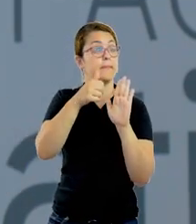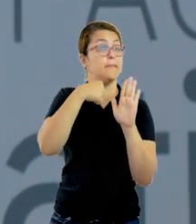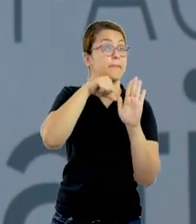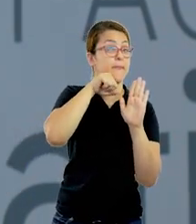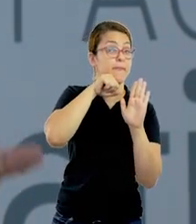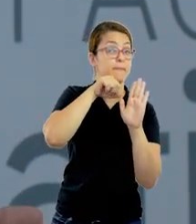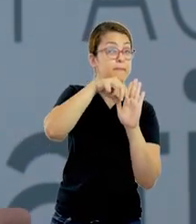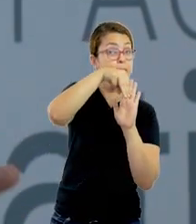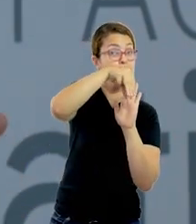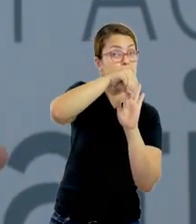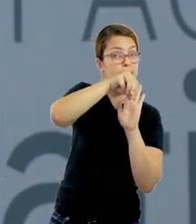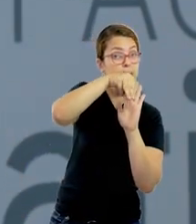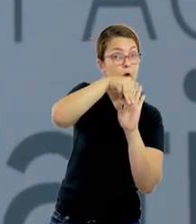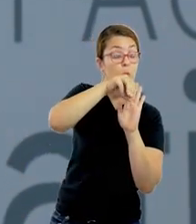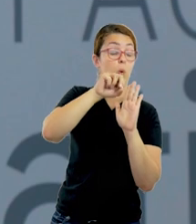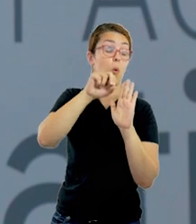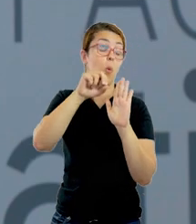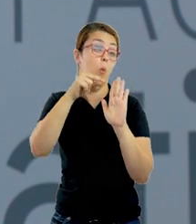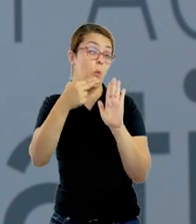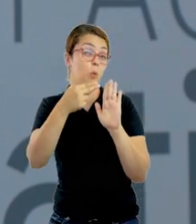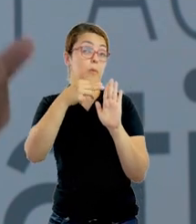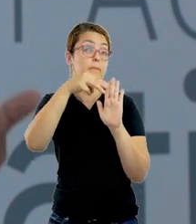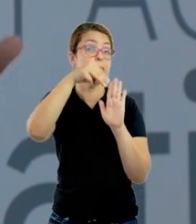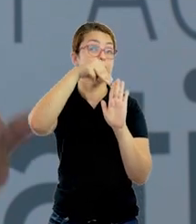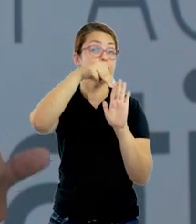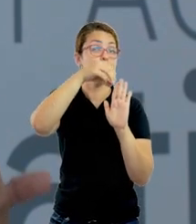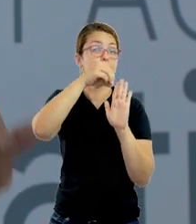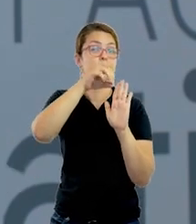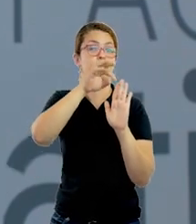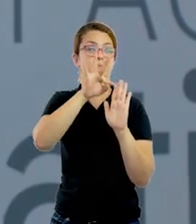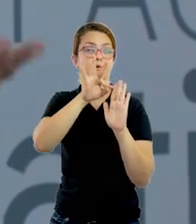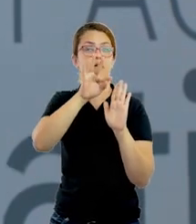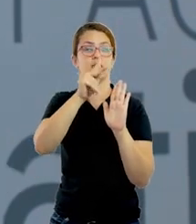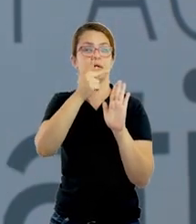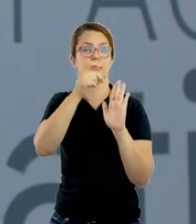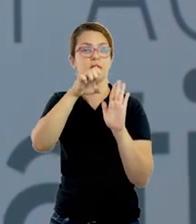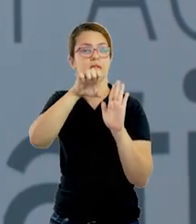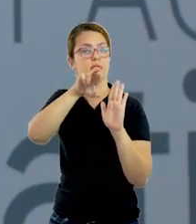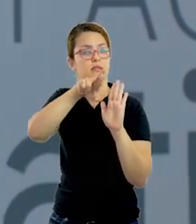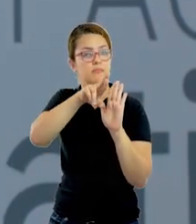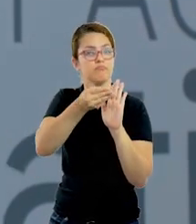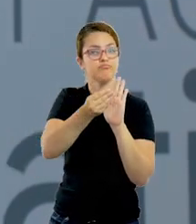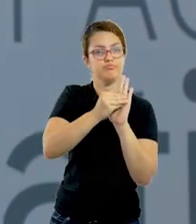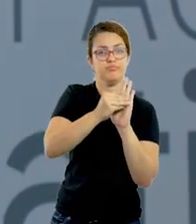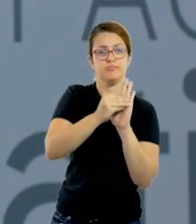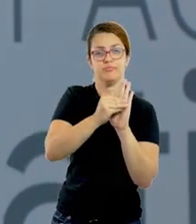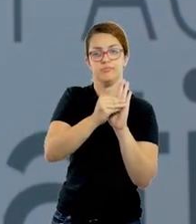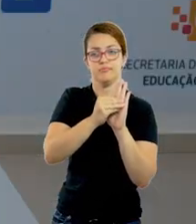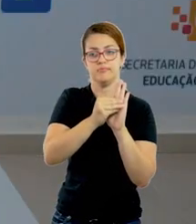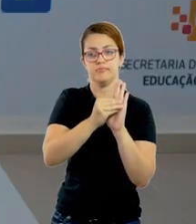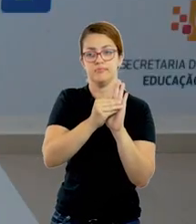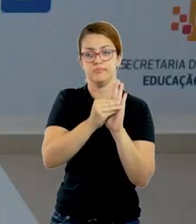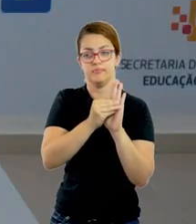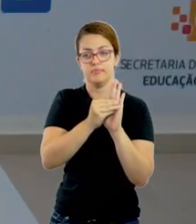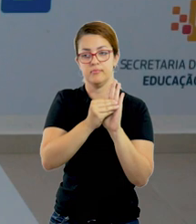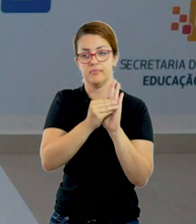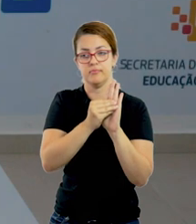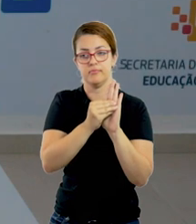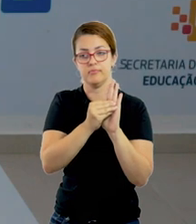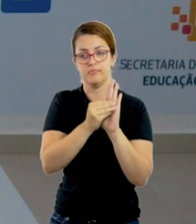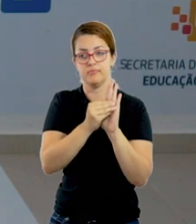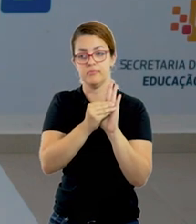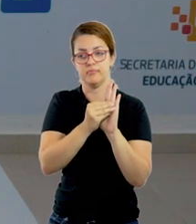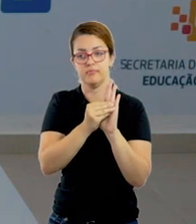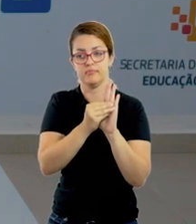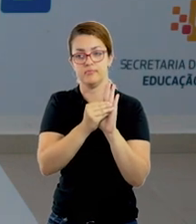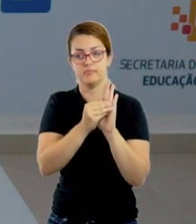caso da mãe, eu posso escrever mom or mother. Também serve para essas duas opções. E assim subindo,